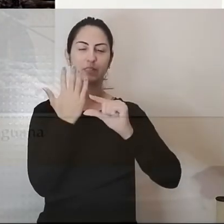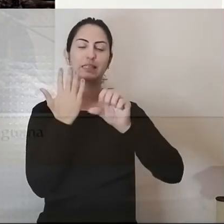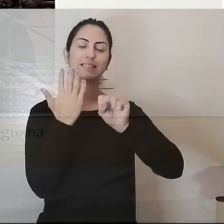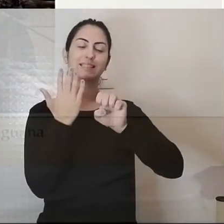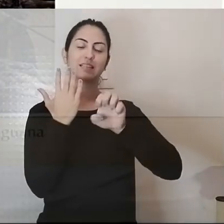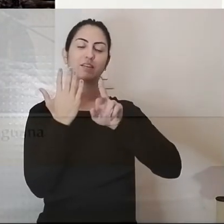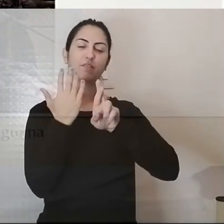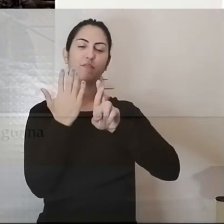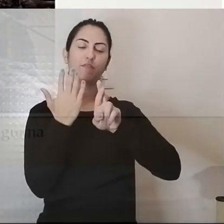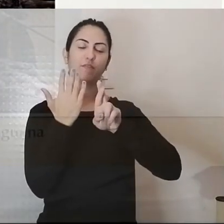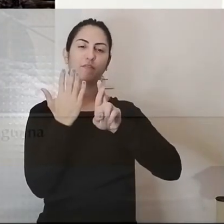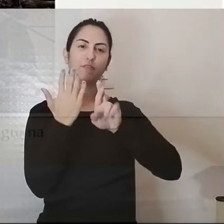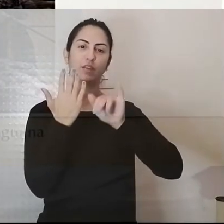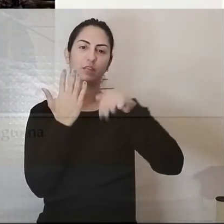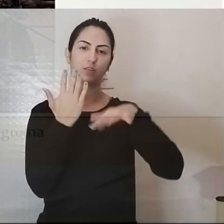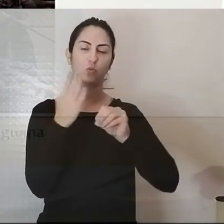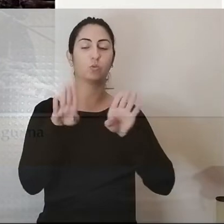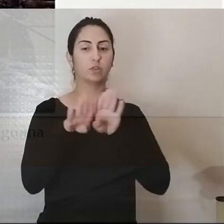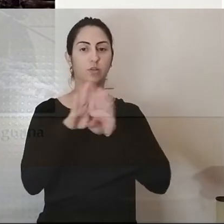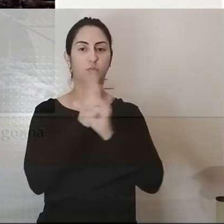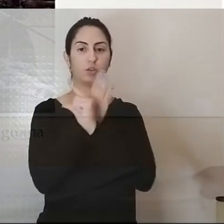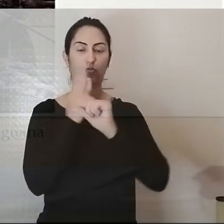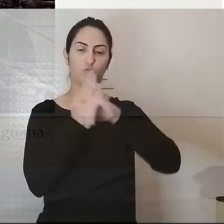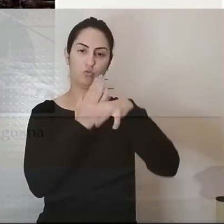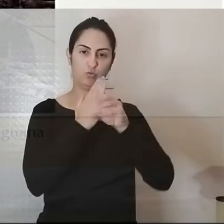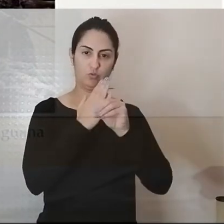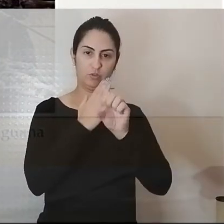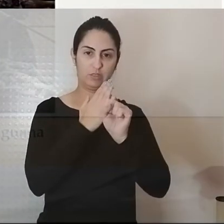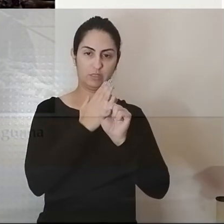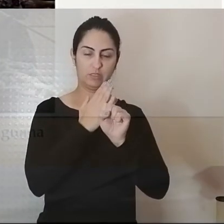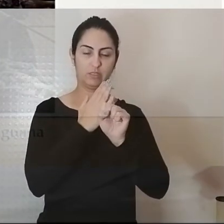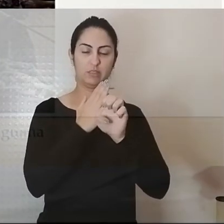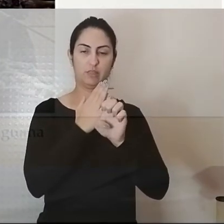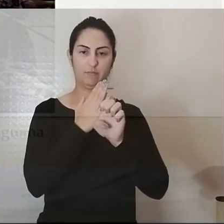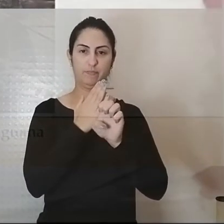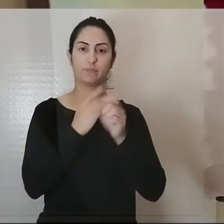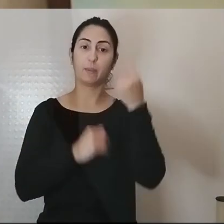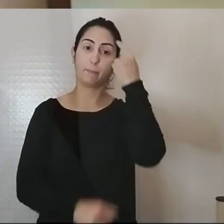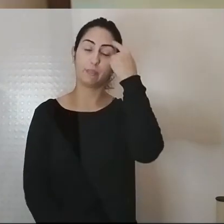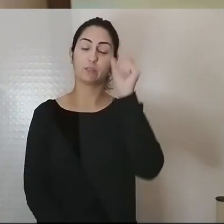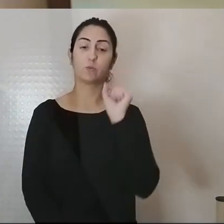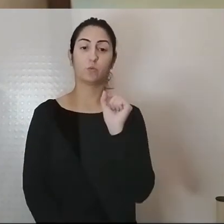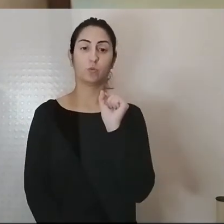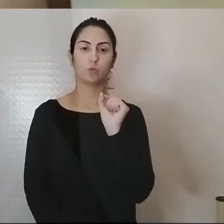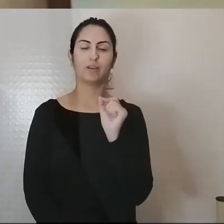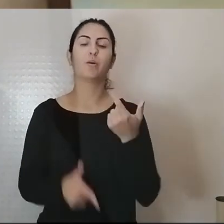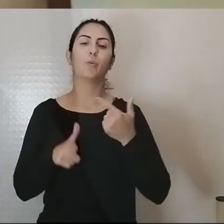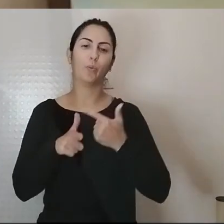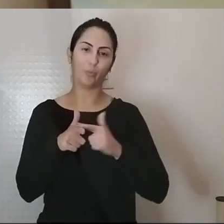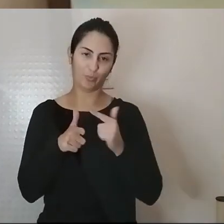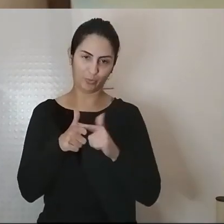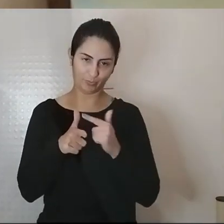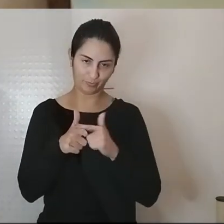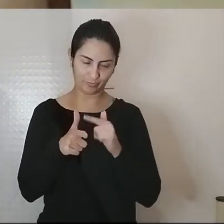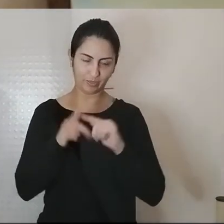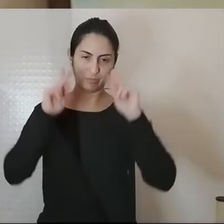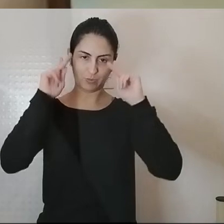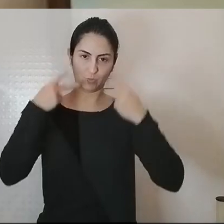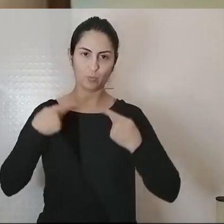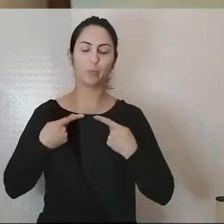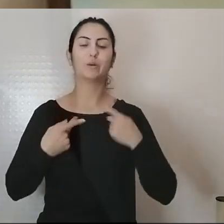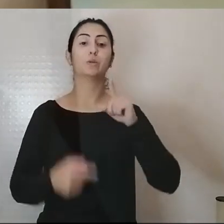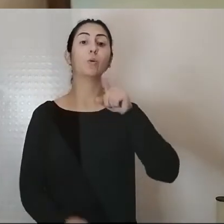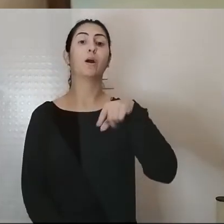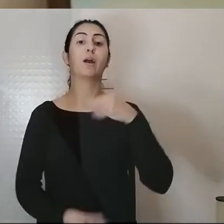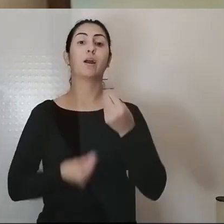Castiano Kamari Clark considera que o problema com a categoria do humano é a